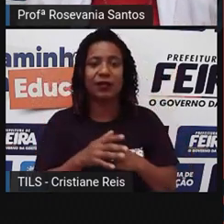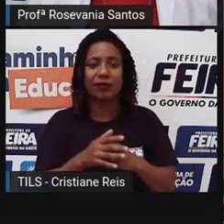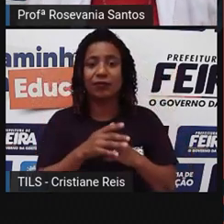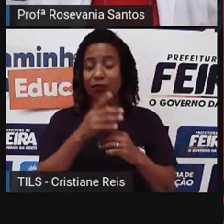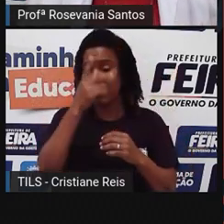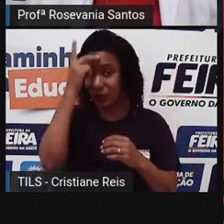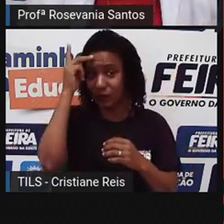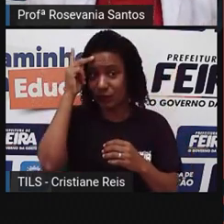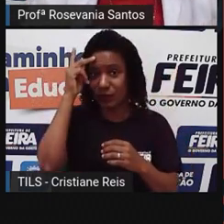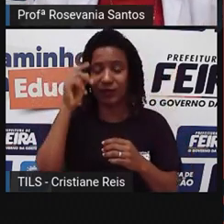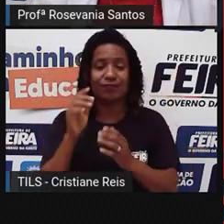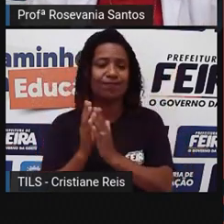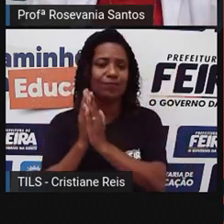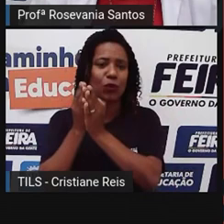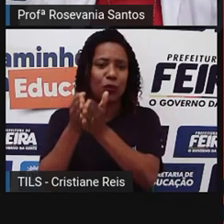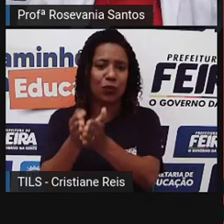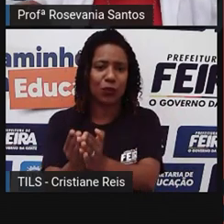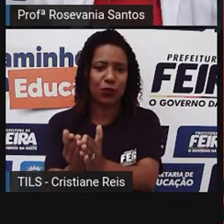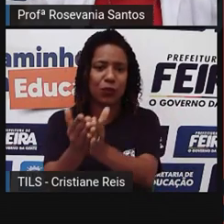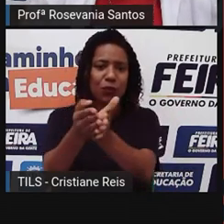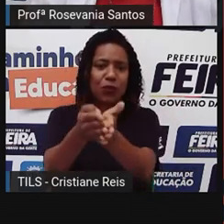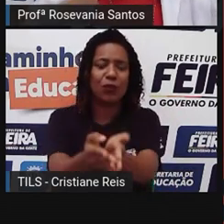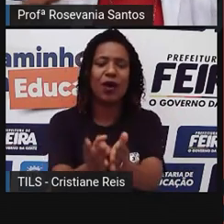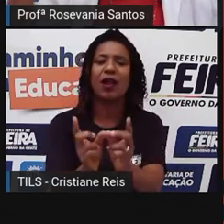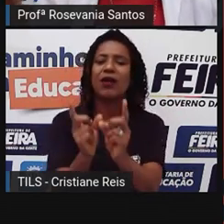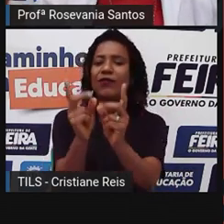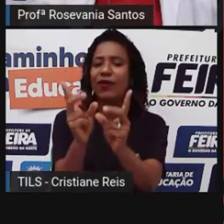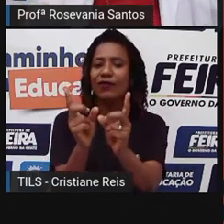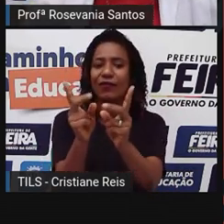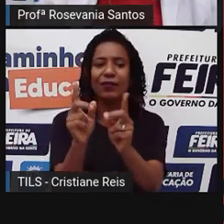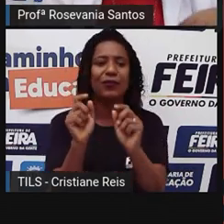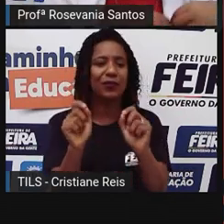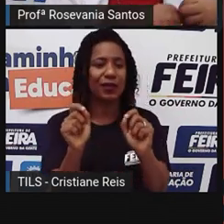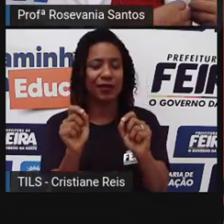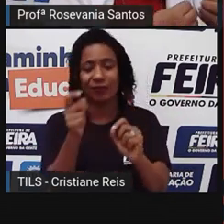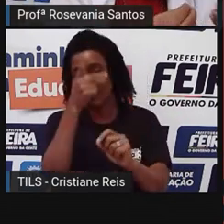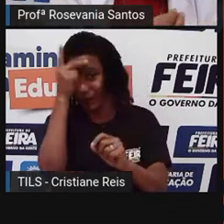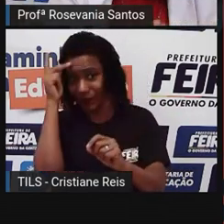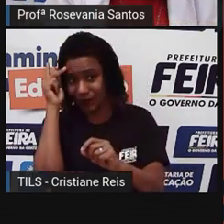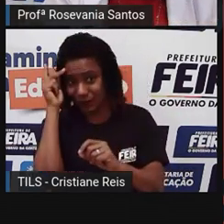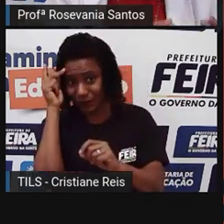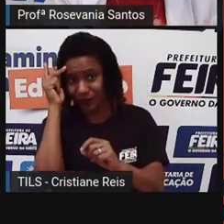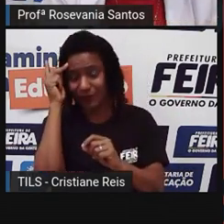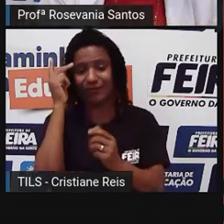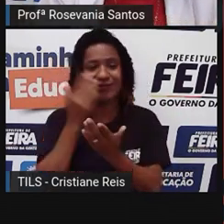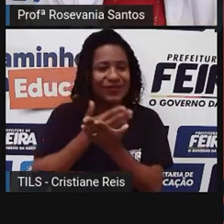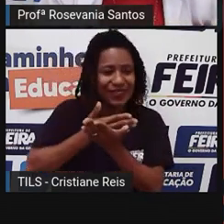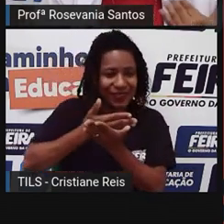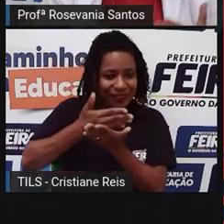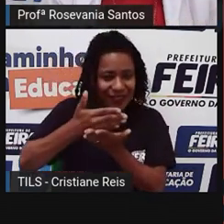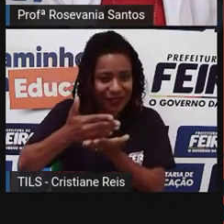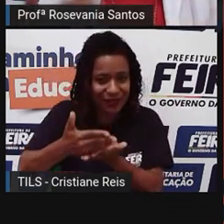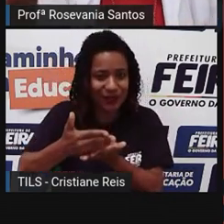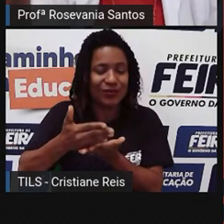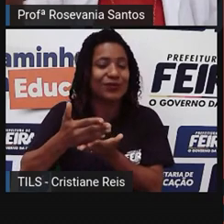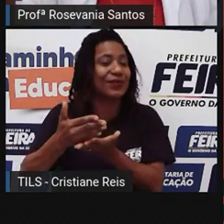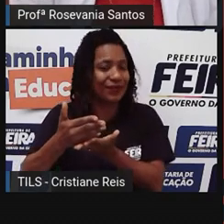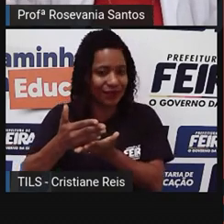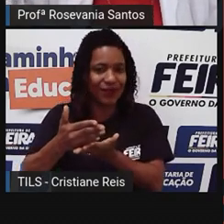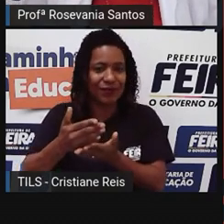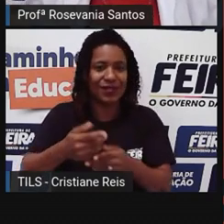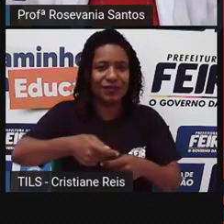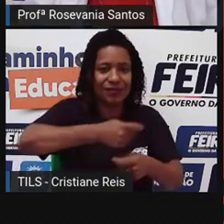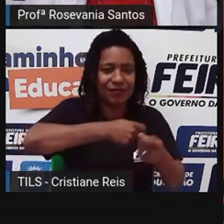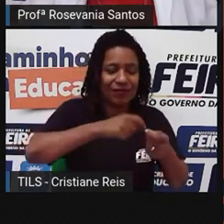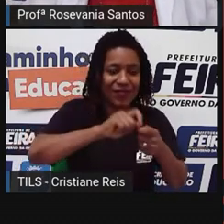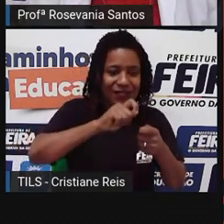marcado pela produção artesanal. Ou seja, uma pessoa, ela pegava desde o início lá do produto e entregava